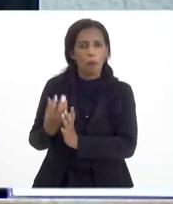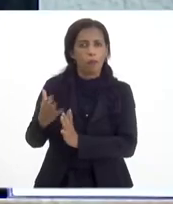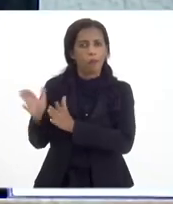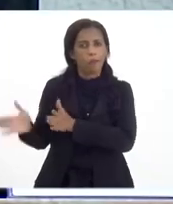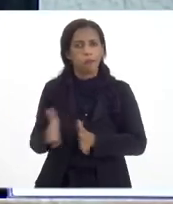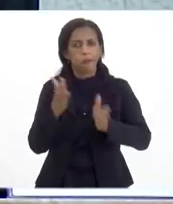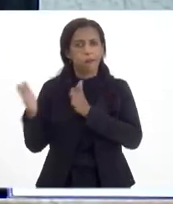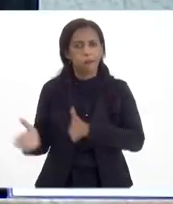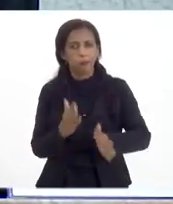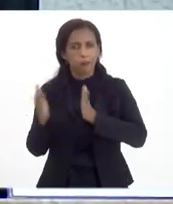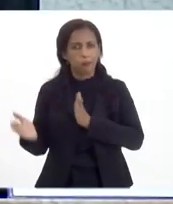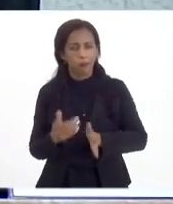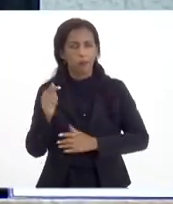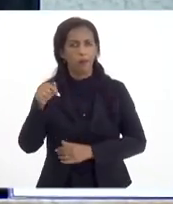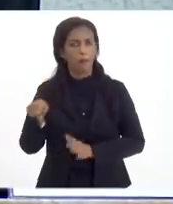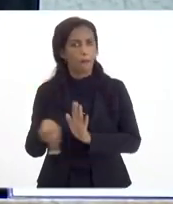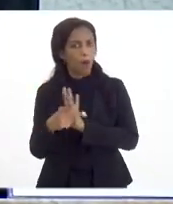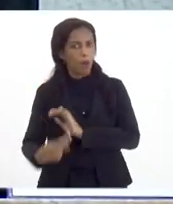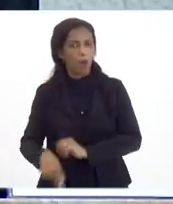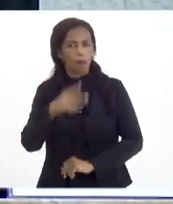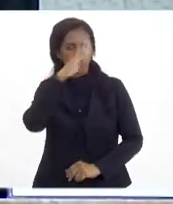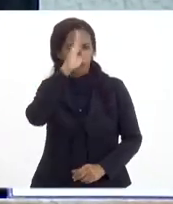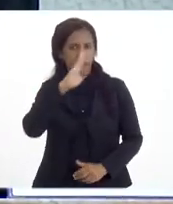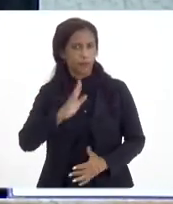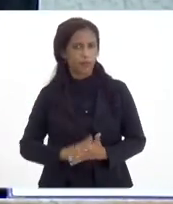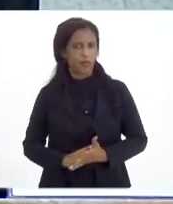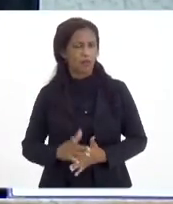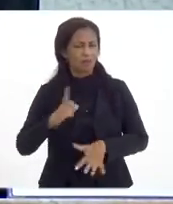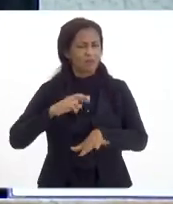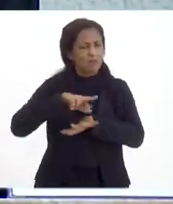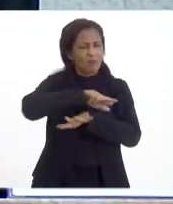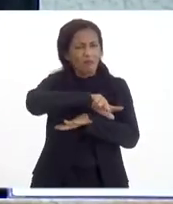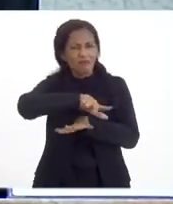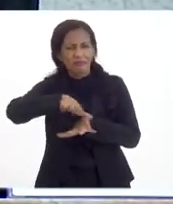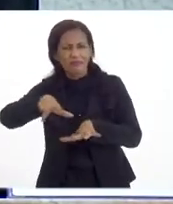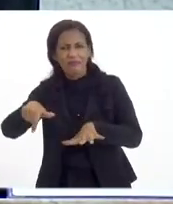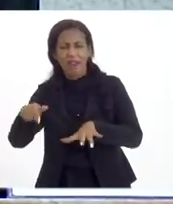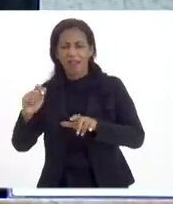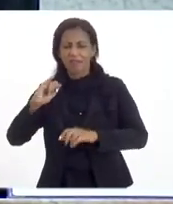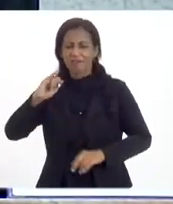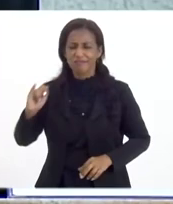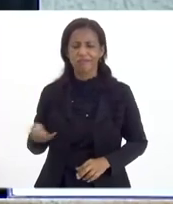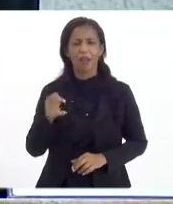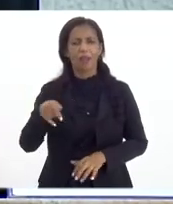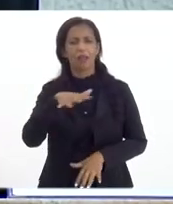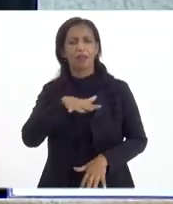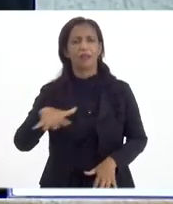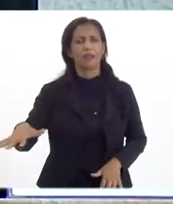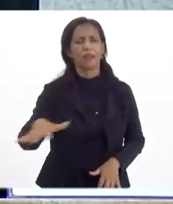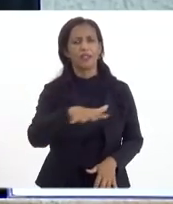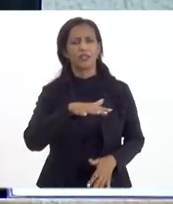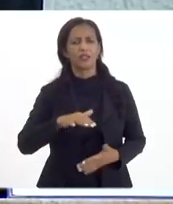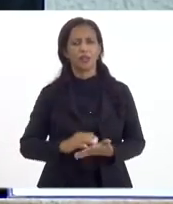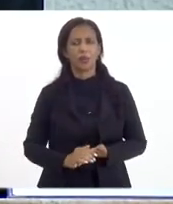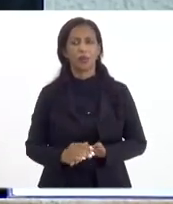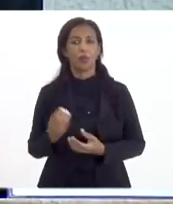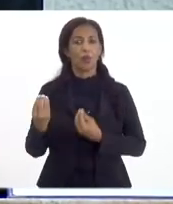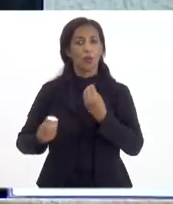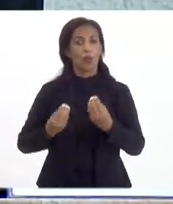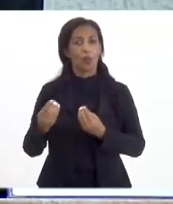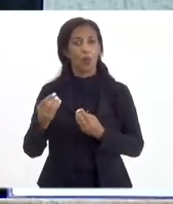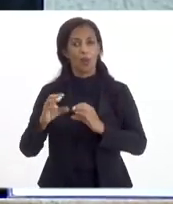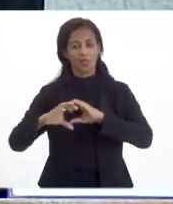Então, temos várias possibilidades aqui na região com esse